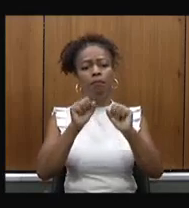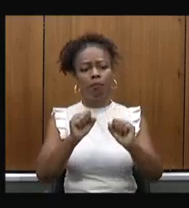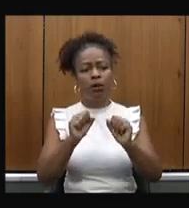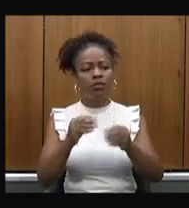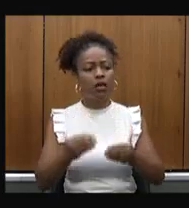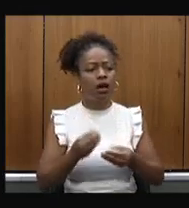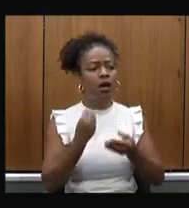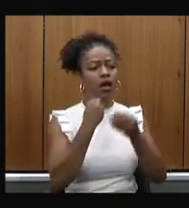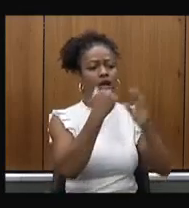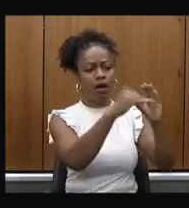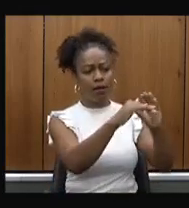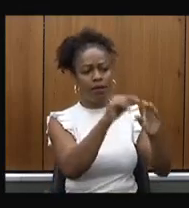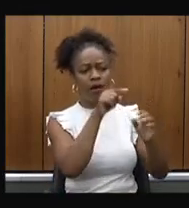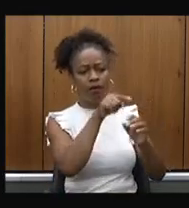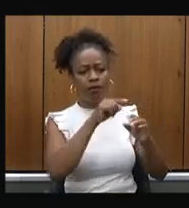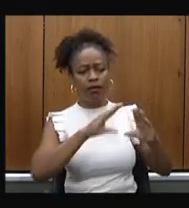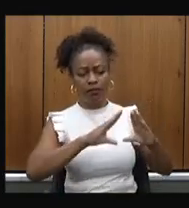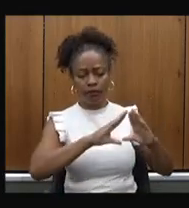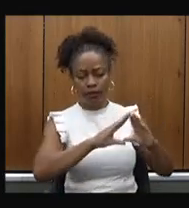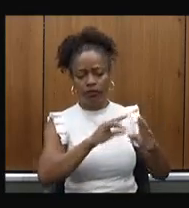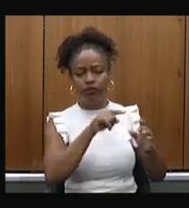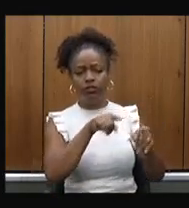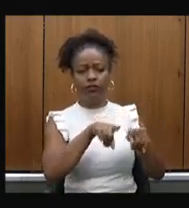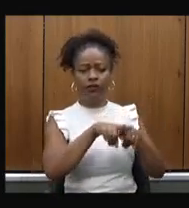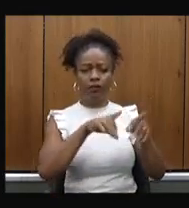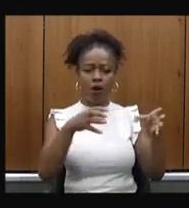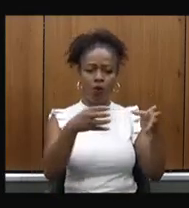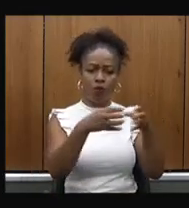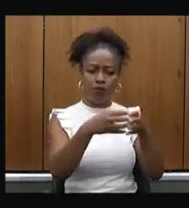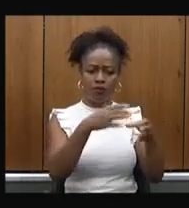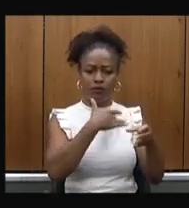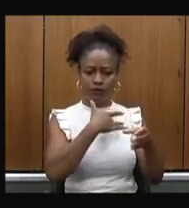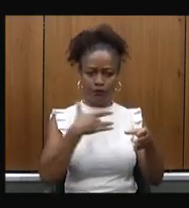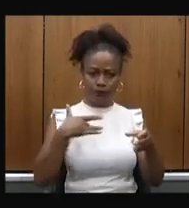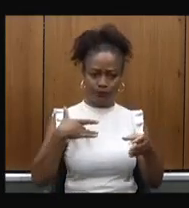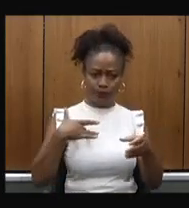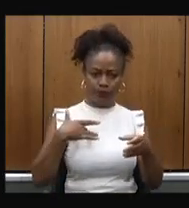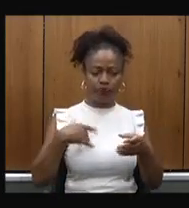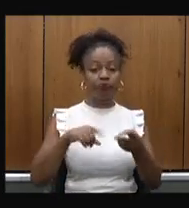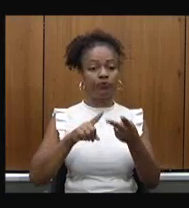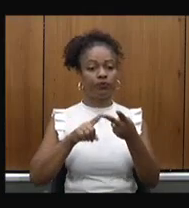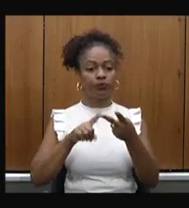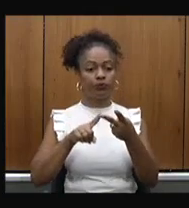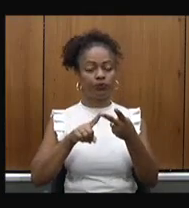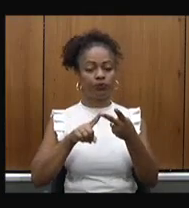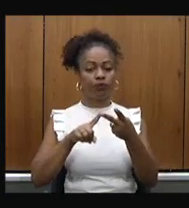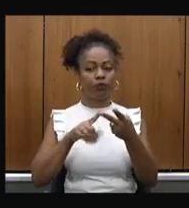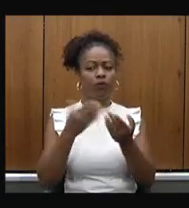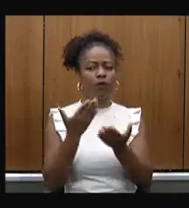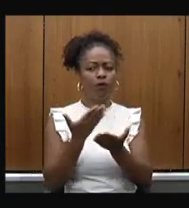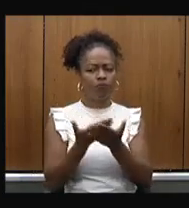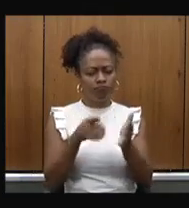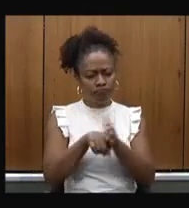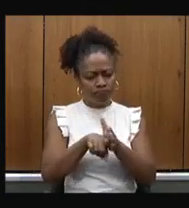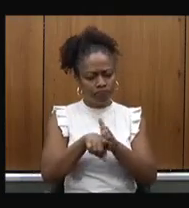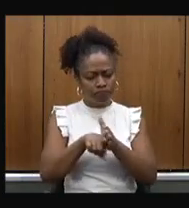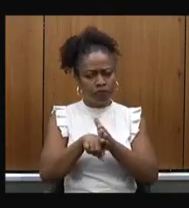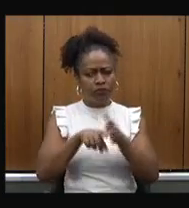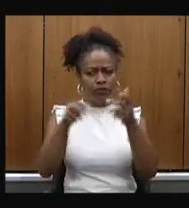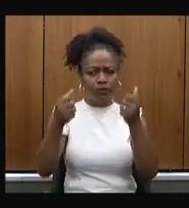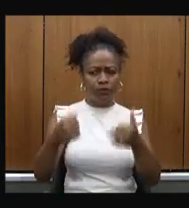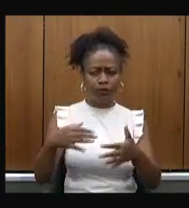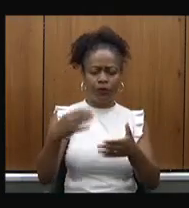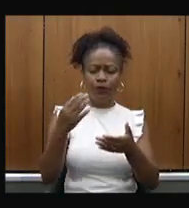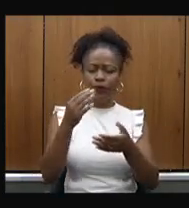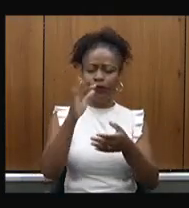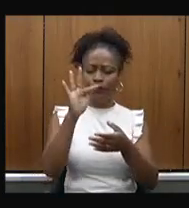Assembleia Legislativa e à Comissão de Saúde. Dois, estudos provam que a FEMIG dentro de várias modalidades